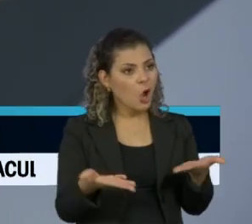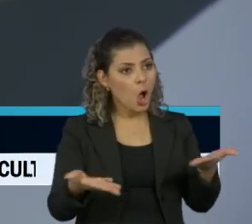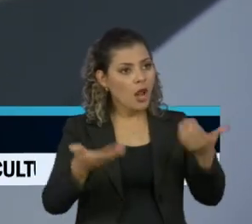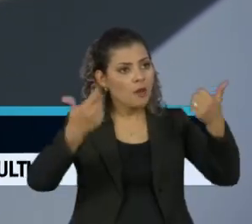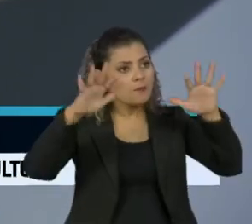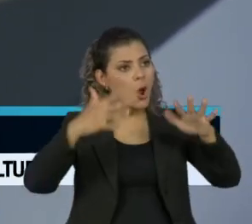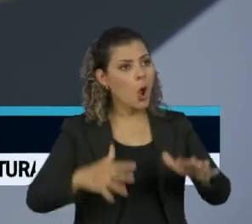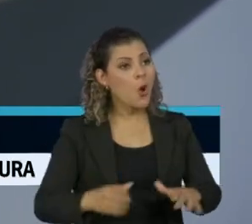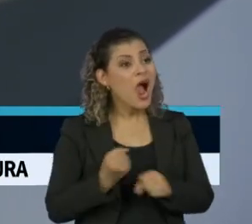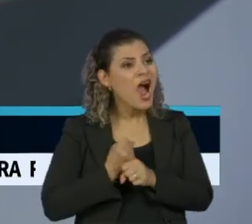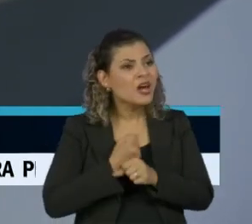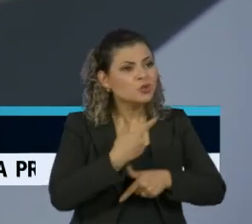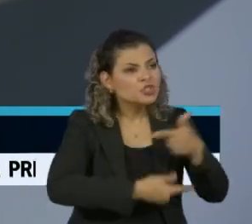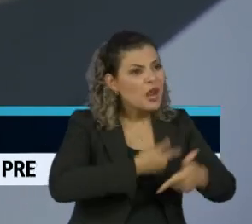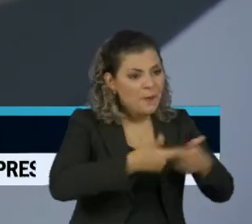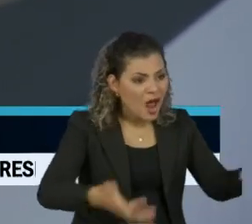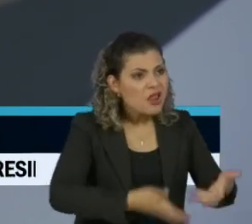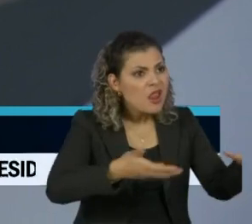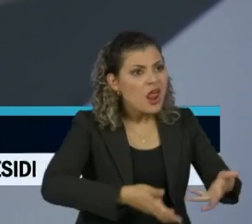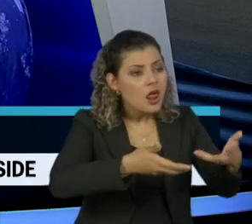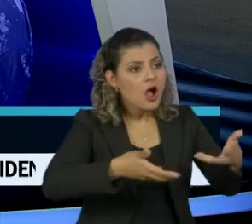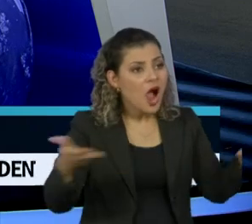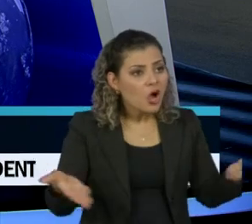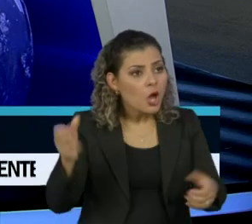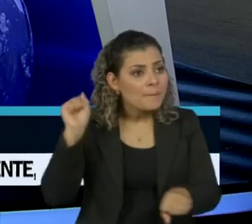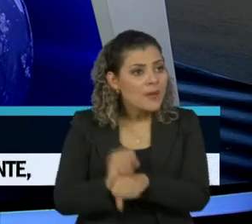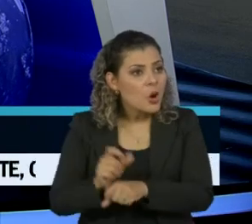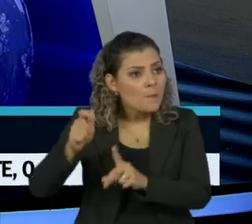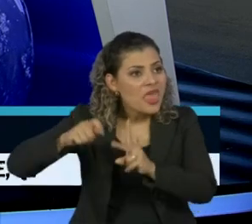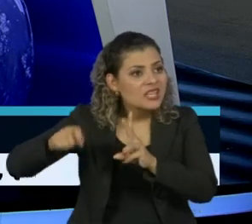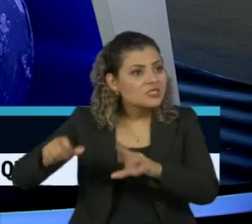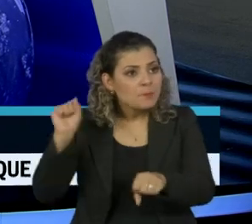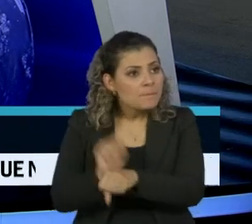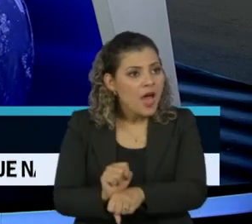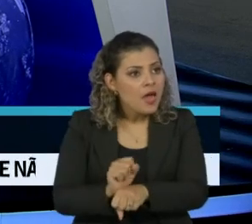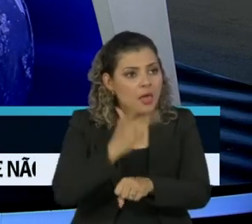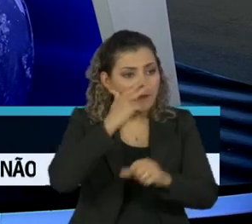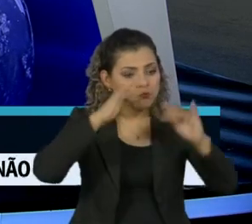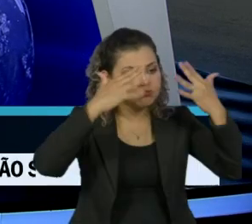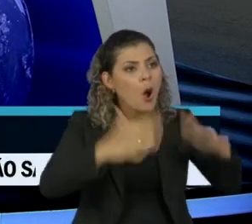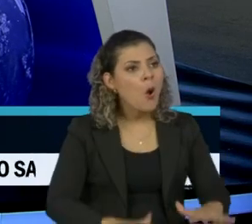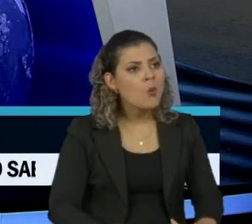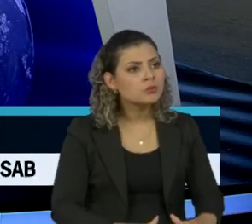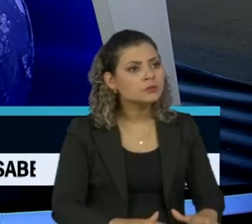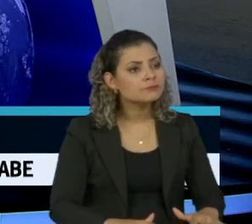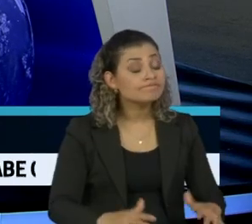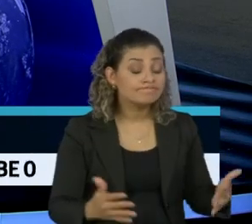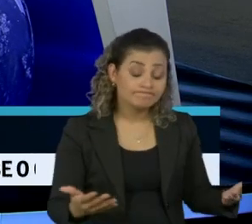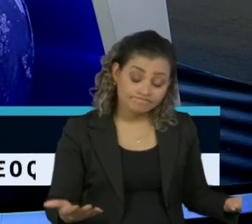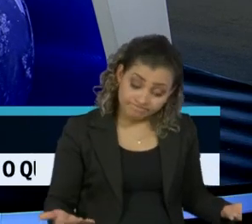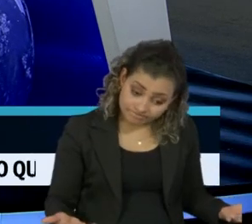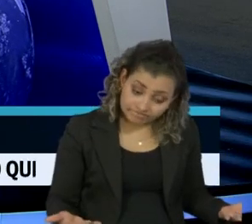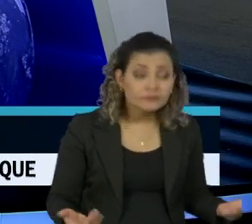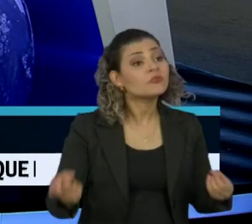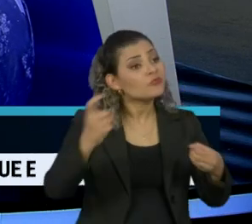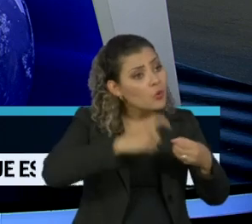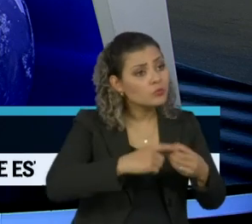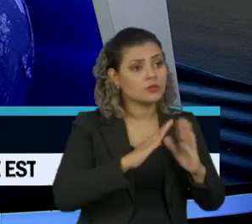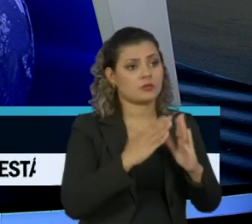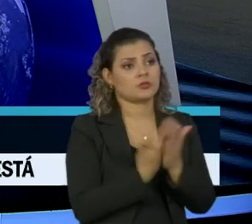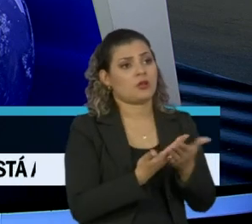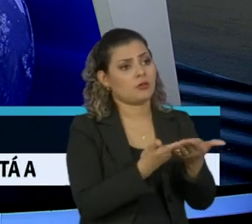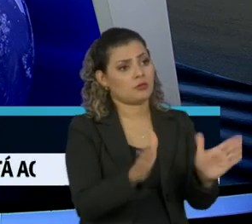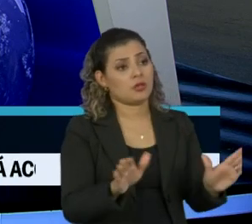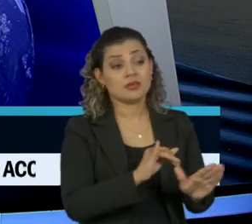anos de desenvolvimento. Então, isso é o lado para se voltar à escola. O lado para se não